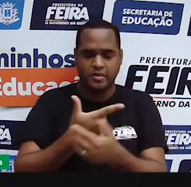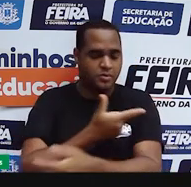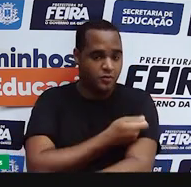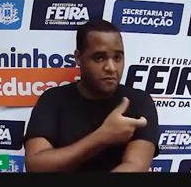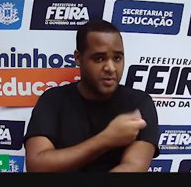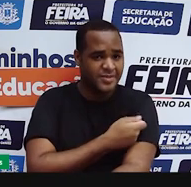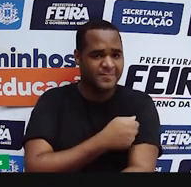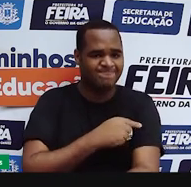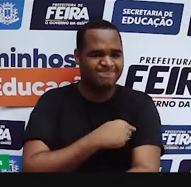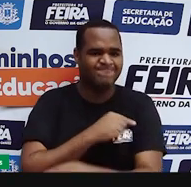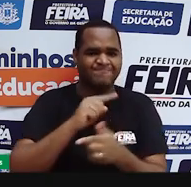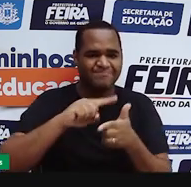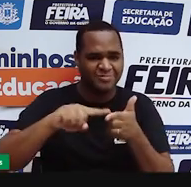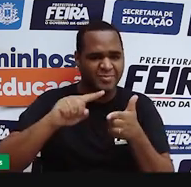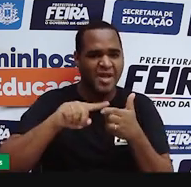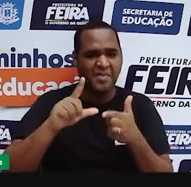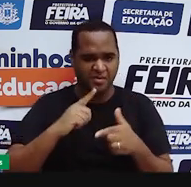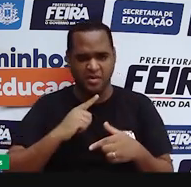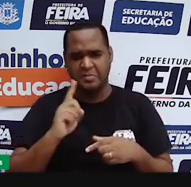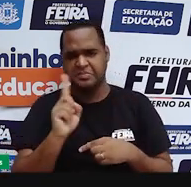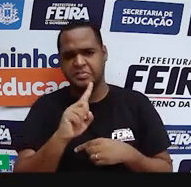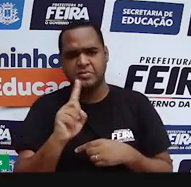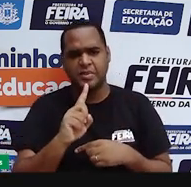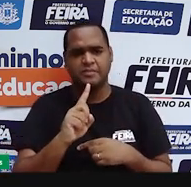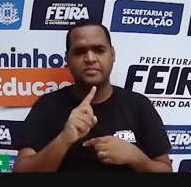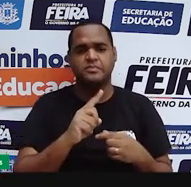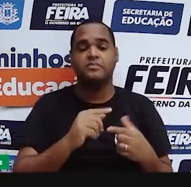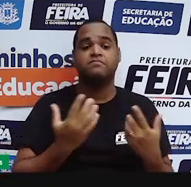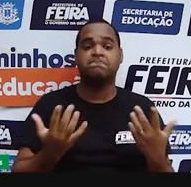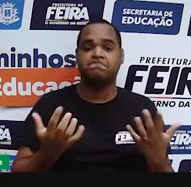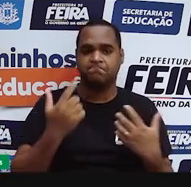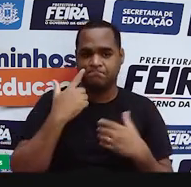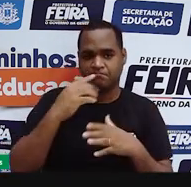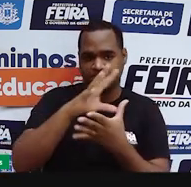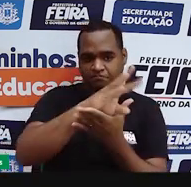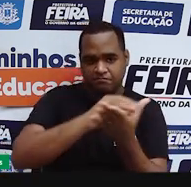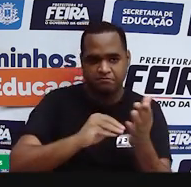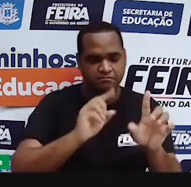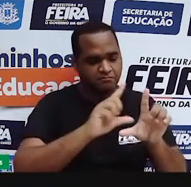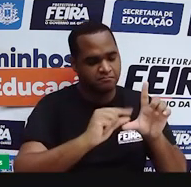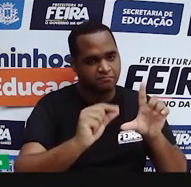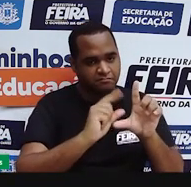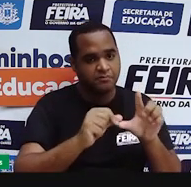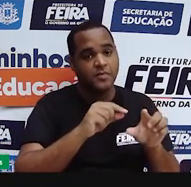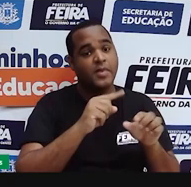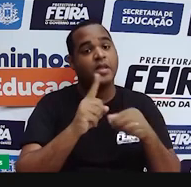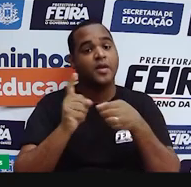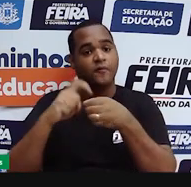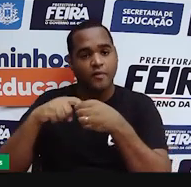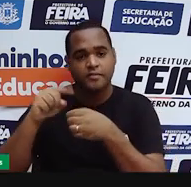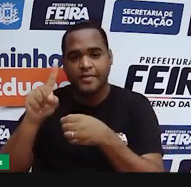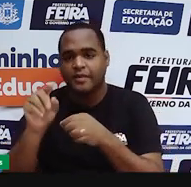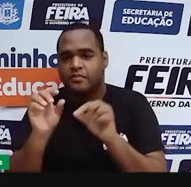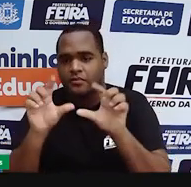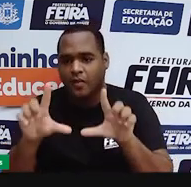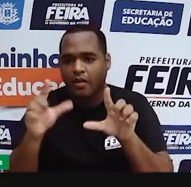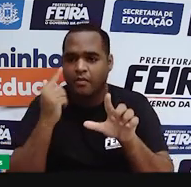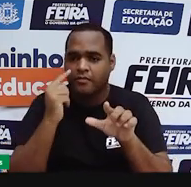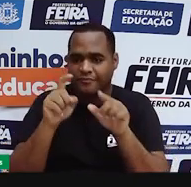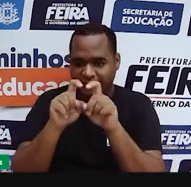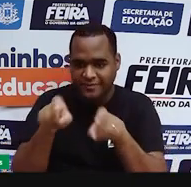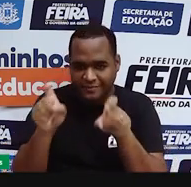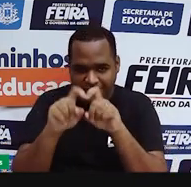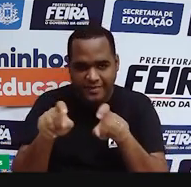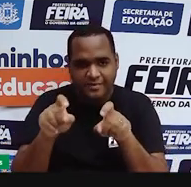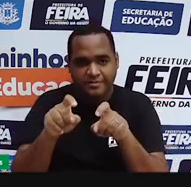Vou copiar esse link. Pronto. Copiei o link. Volto lá no Confere Aí. E vou colar esse link.